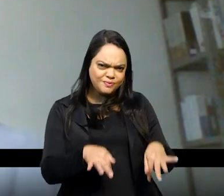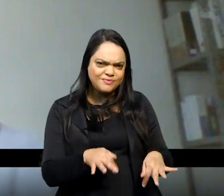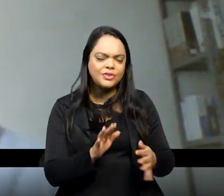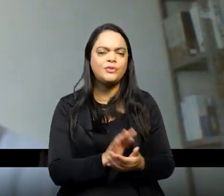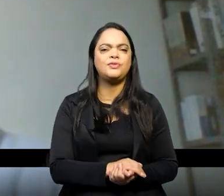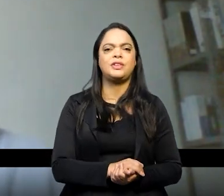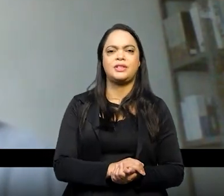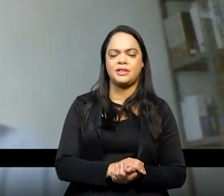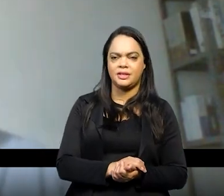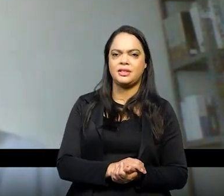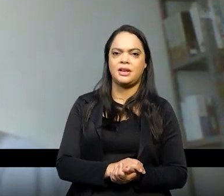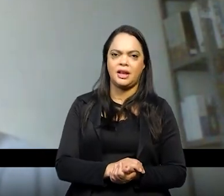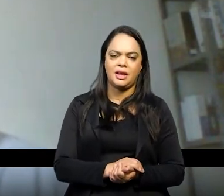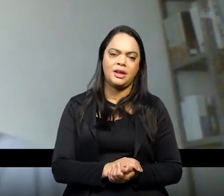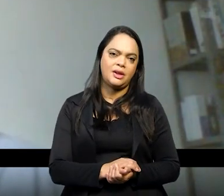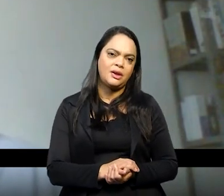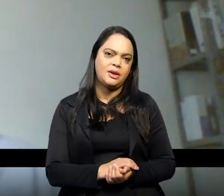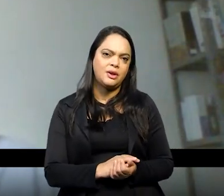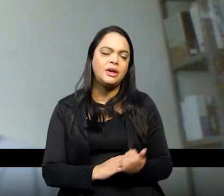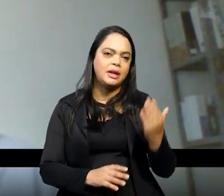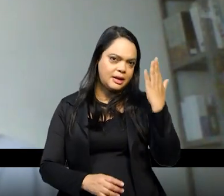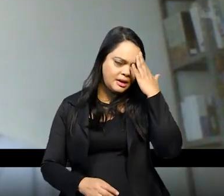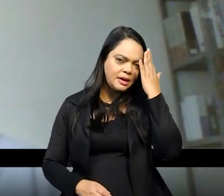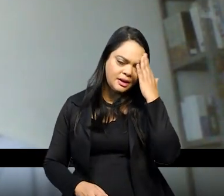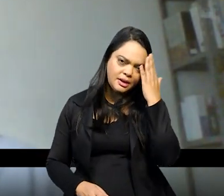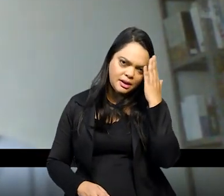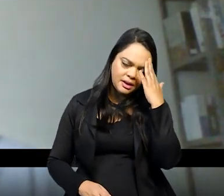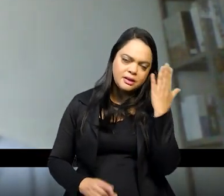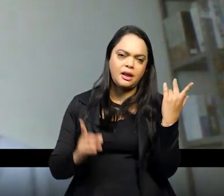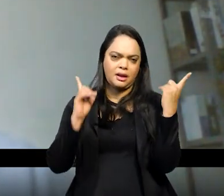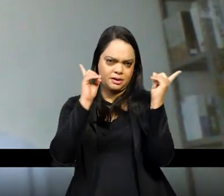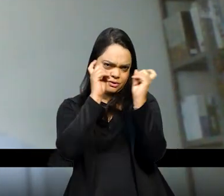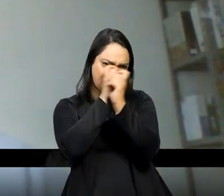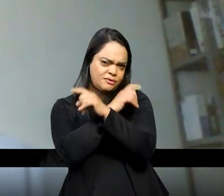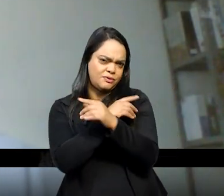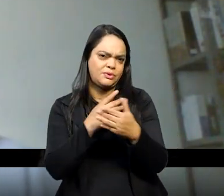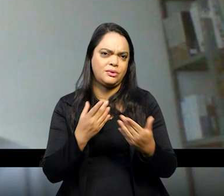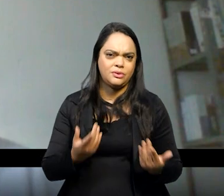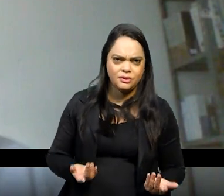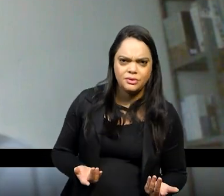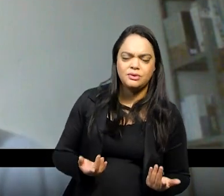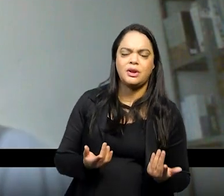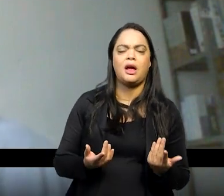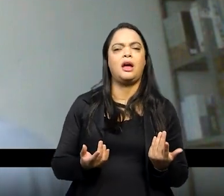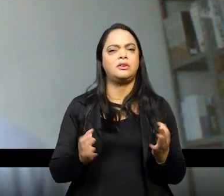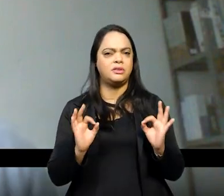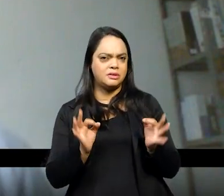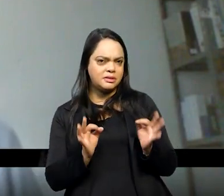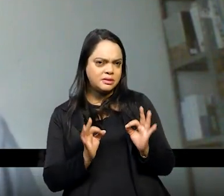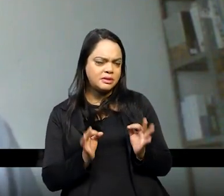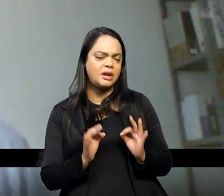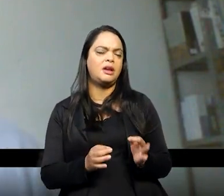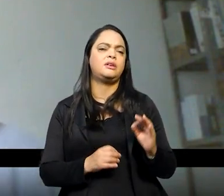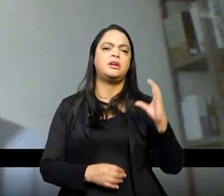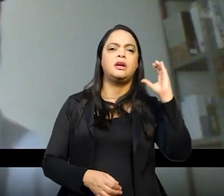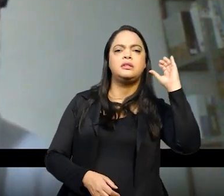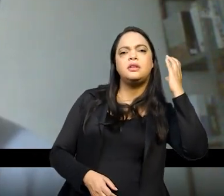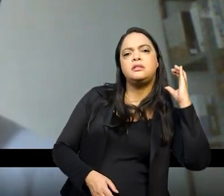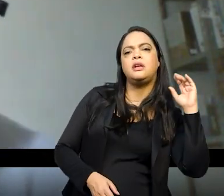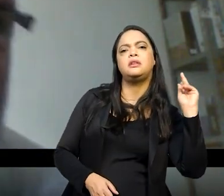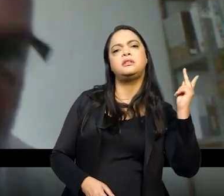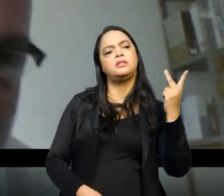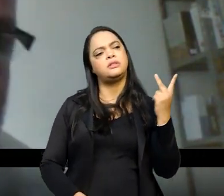a gente compreende toda a complexidade da construção da ciência histórica